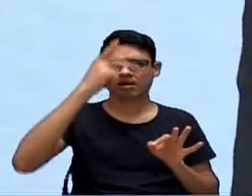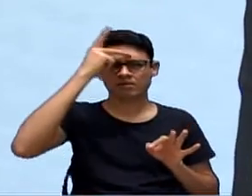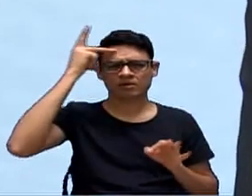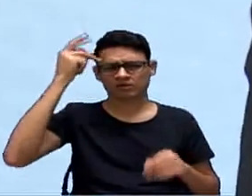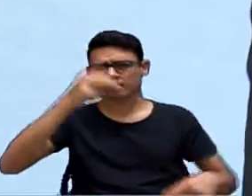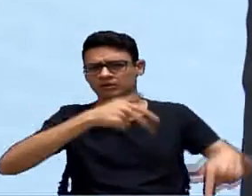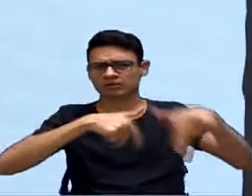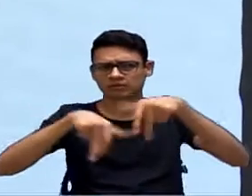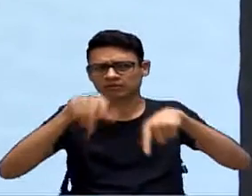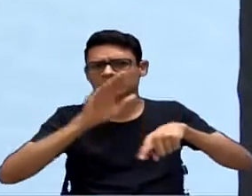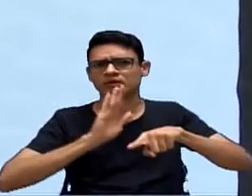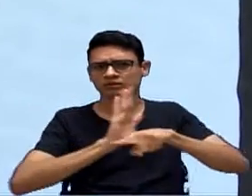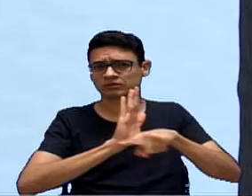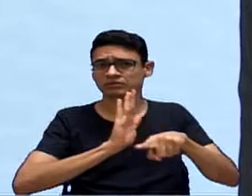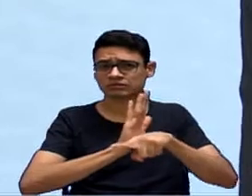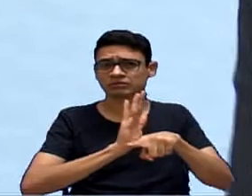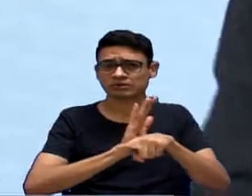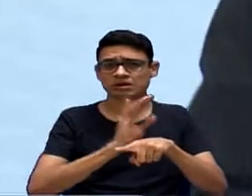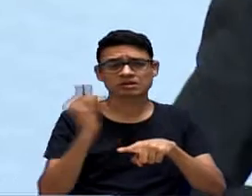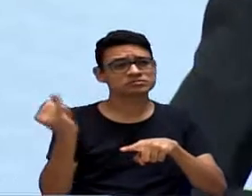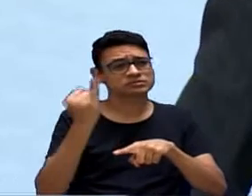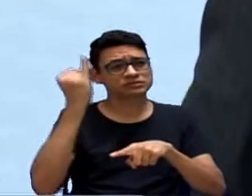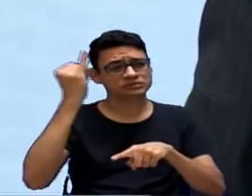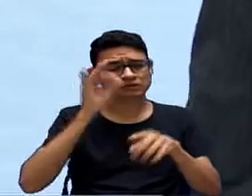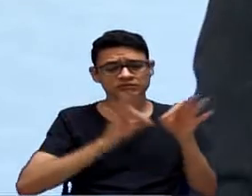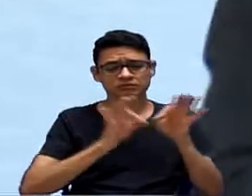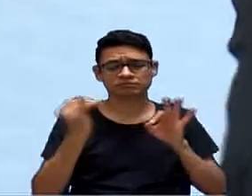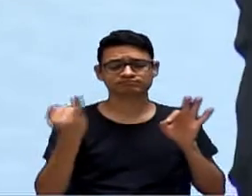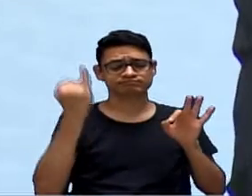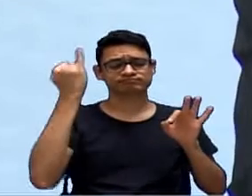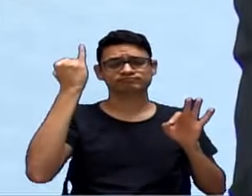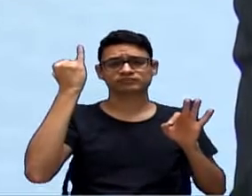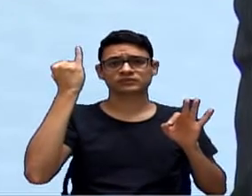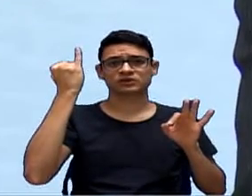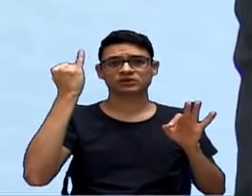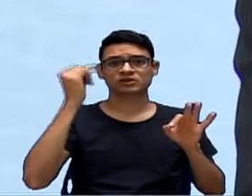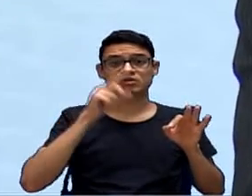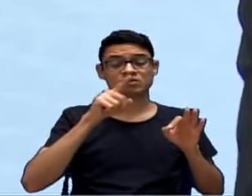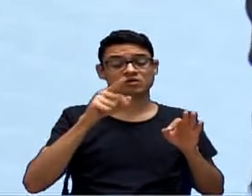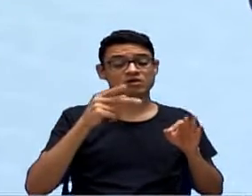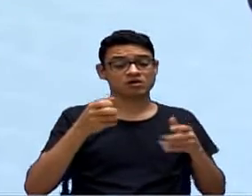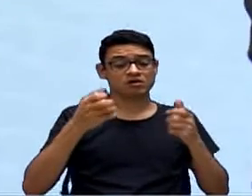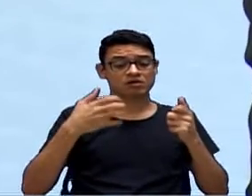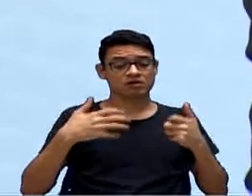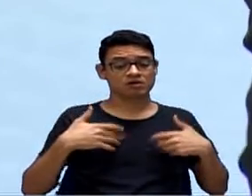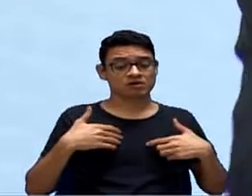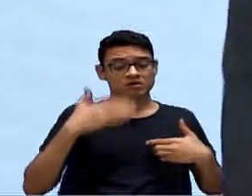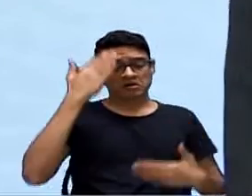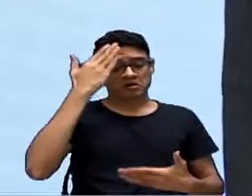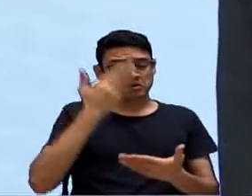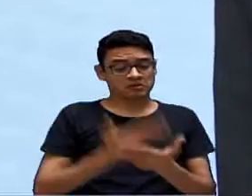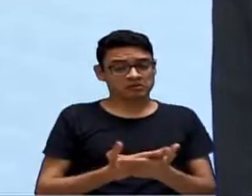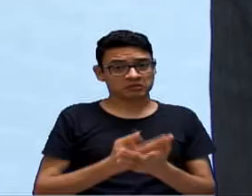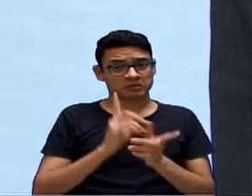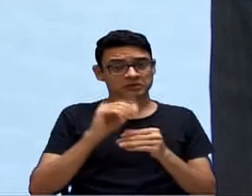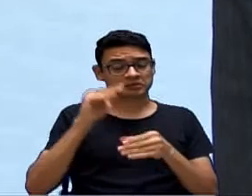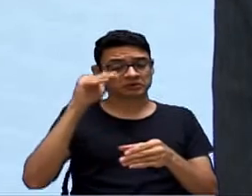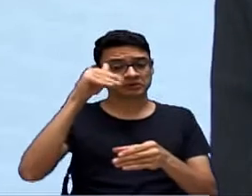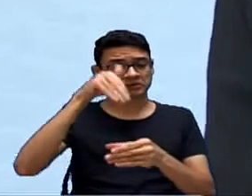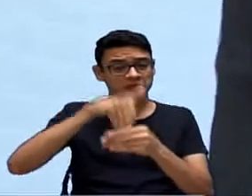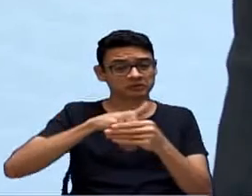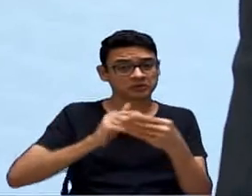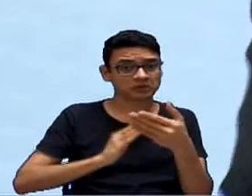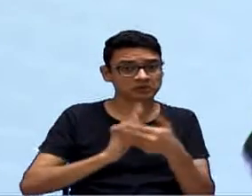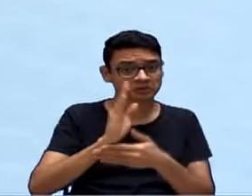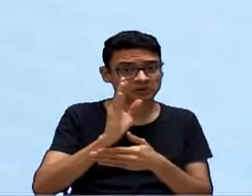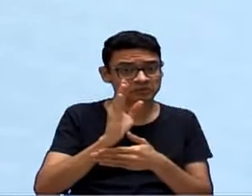ele é importante para a população. Agora, o senhor desconfia no Executivo e já aprovou projetos que não tinham tantos detalhes,